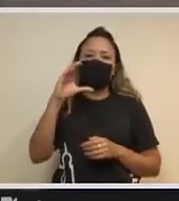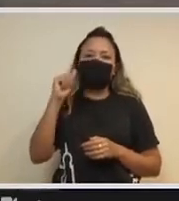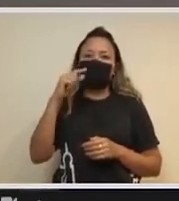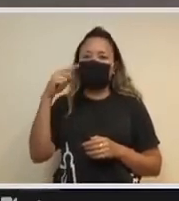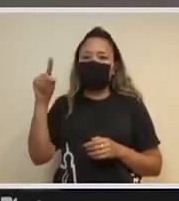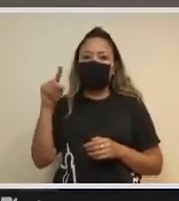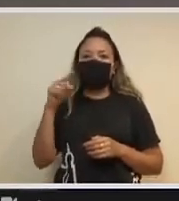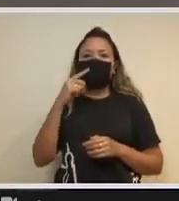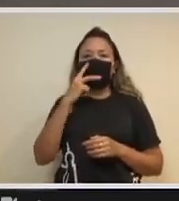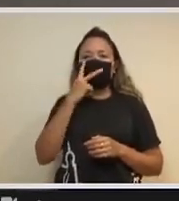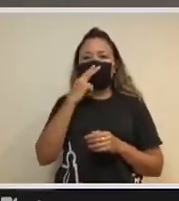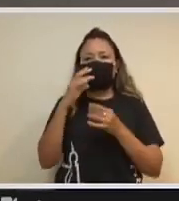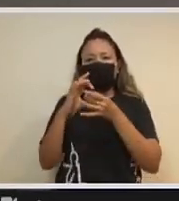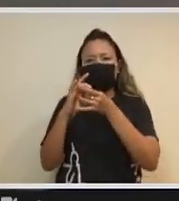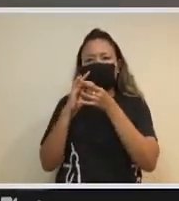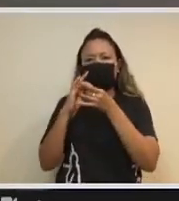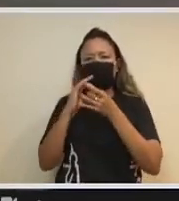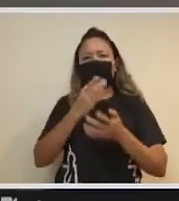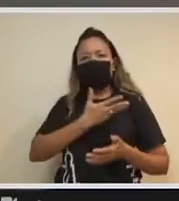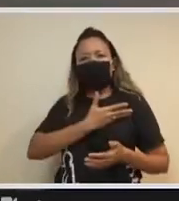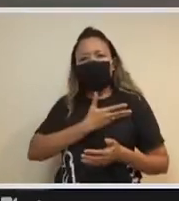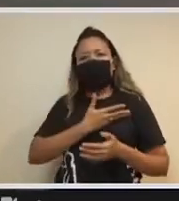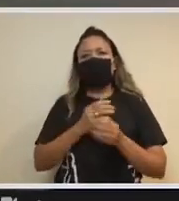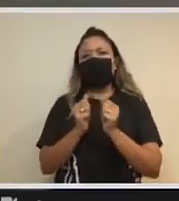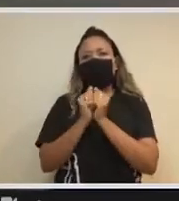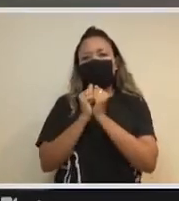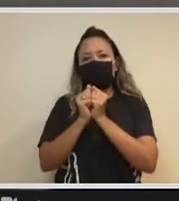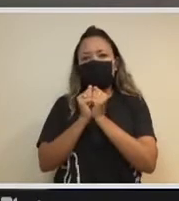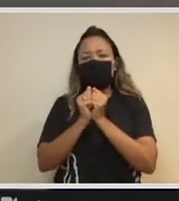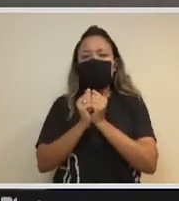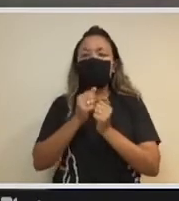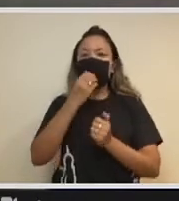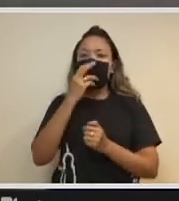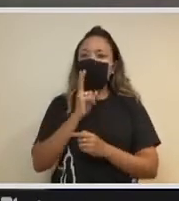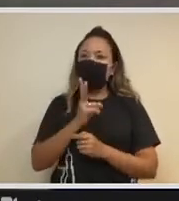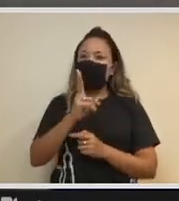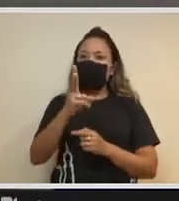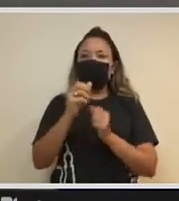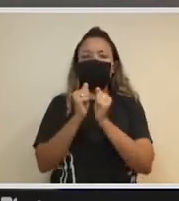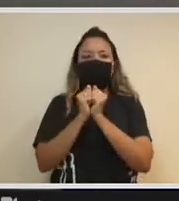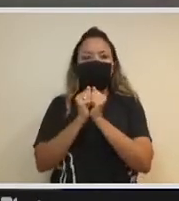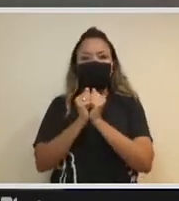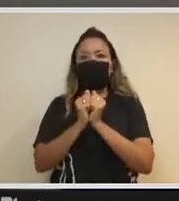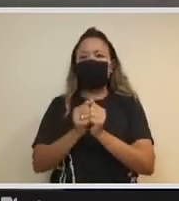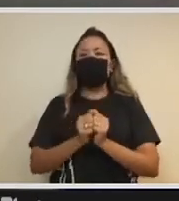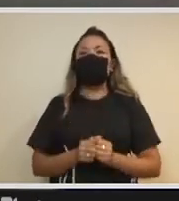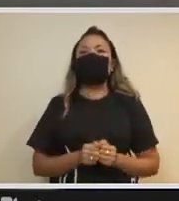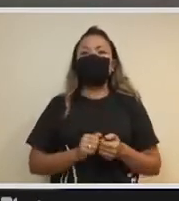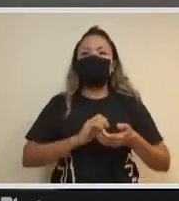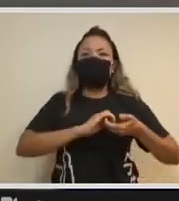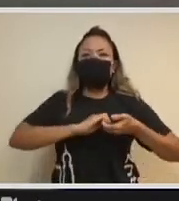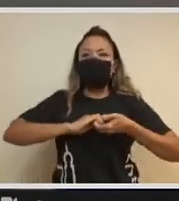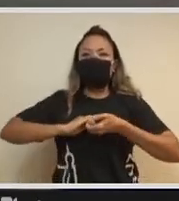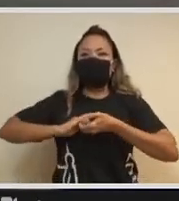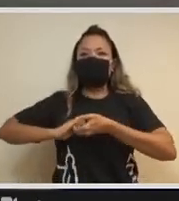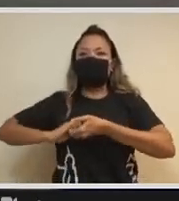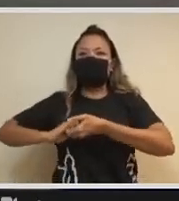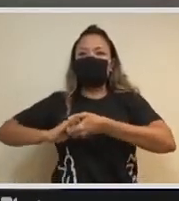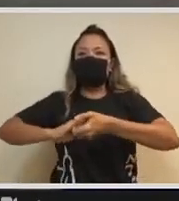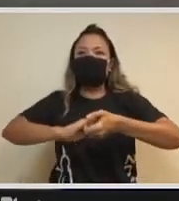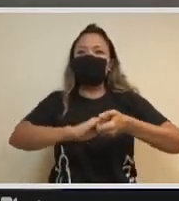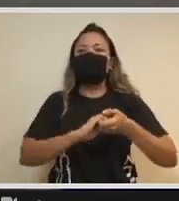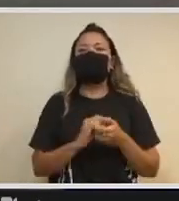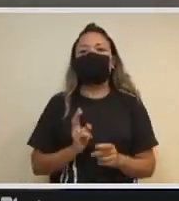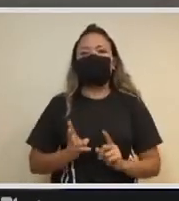muito querido, queridíssimo, e será ótimo estarmos juntos aí nessa ciranda no próximo andado.